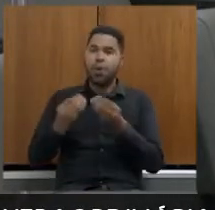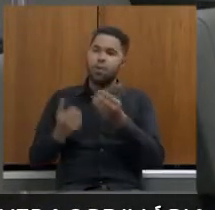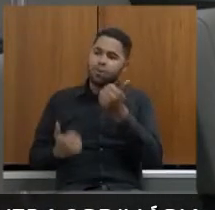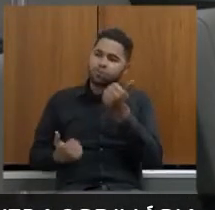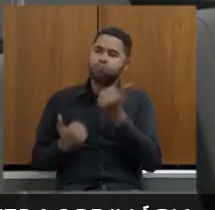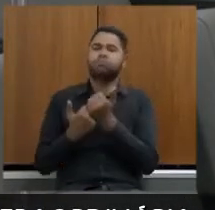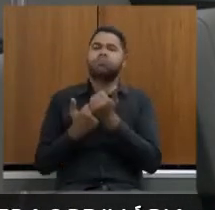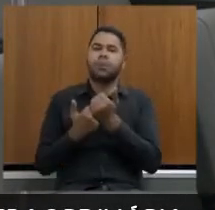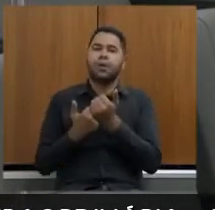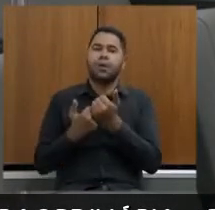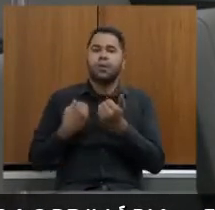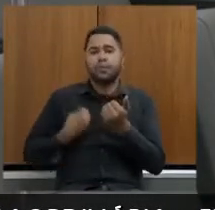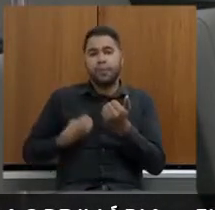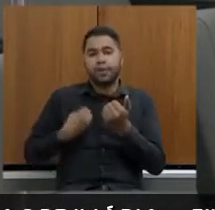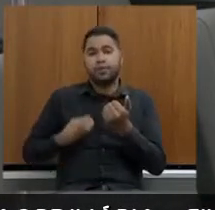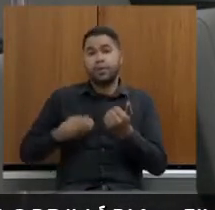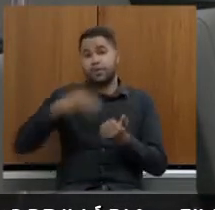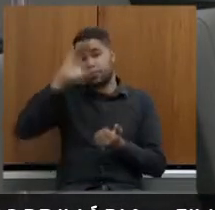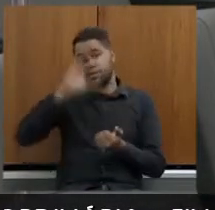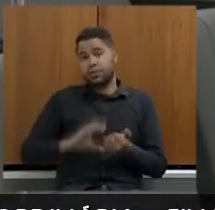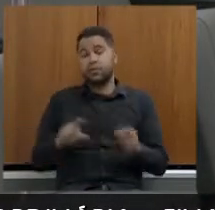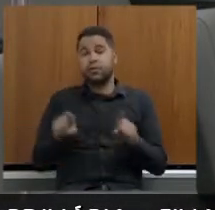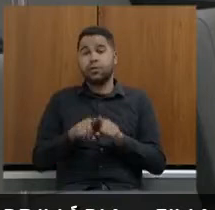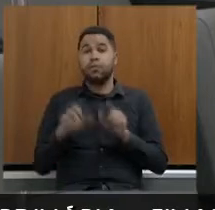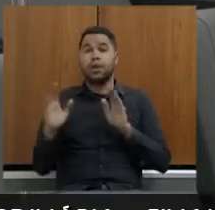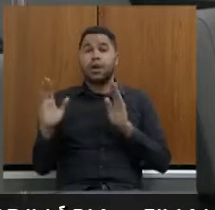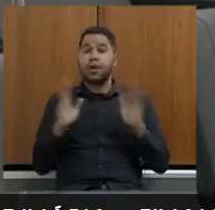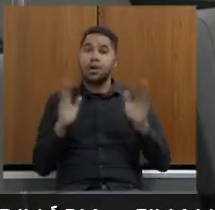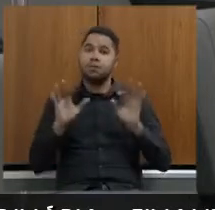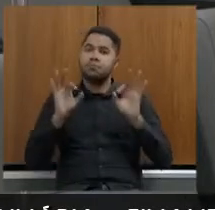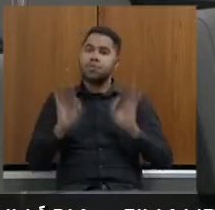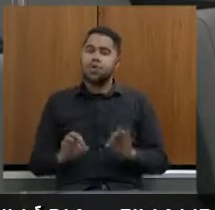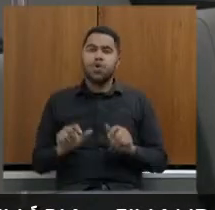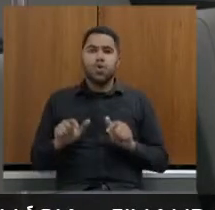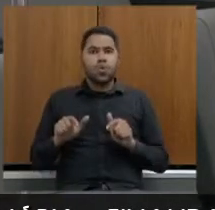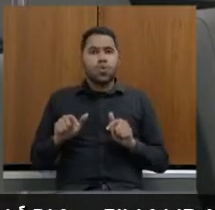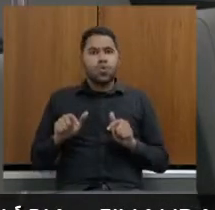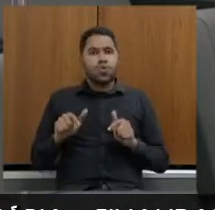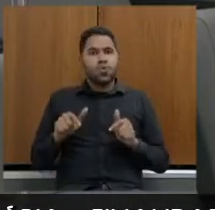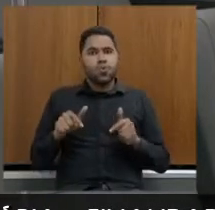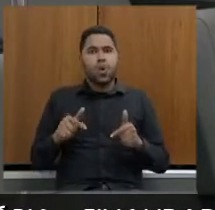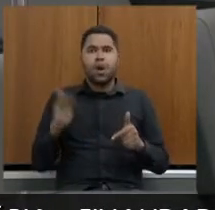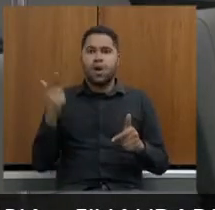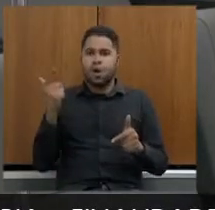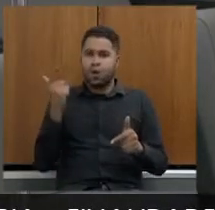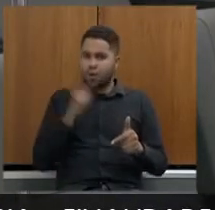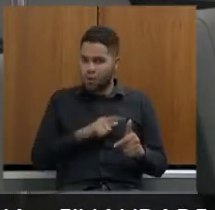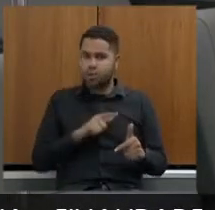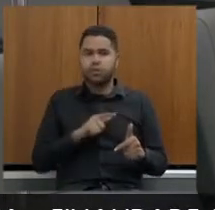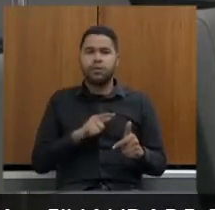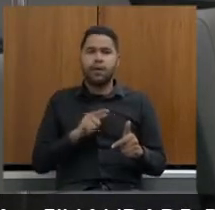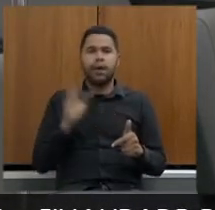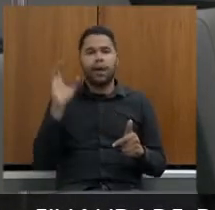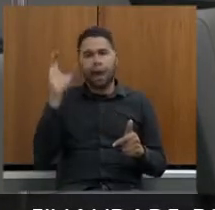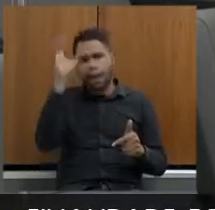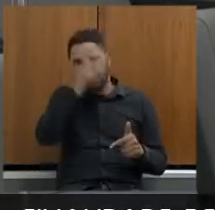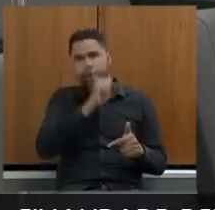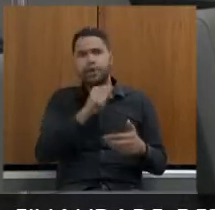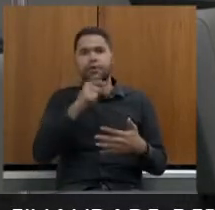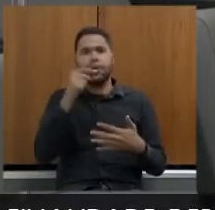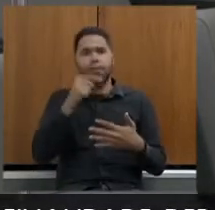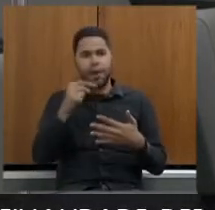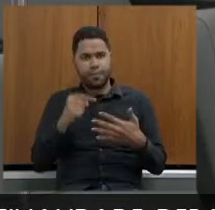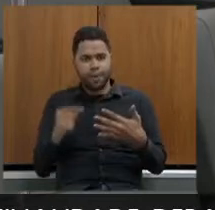cidadã nesse processo e a época realmente foi uma luta fazer licitação então a gente até aprendeu muito sobre isso